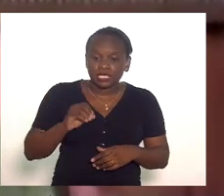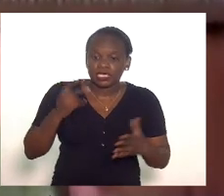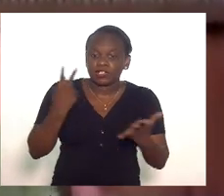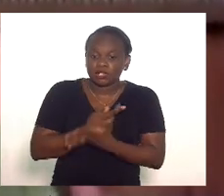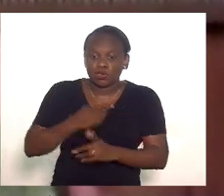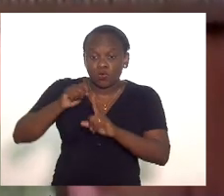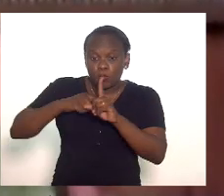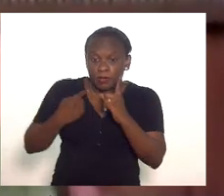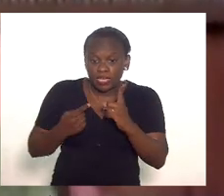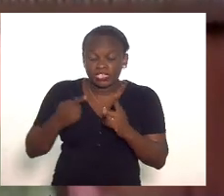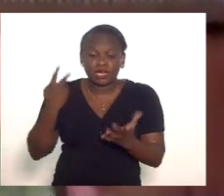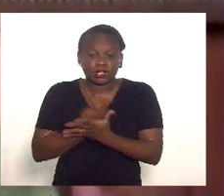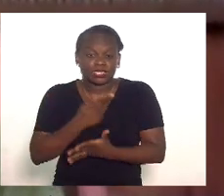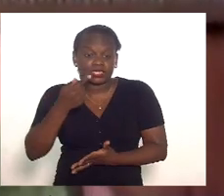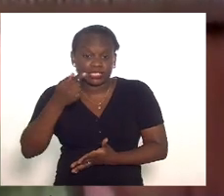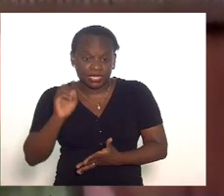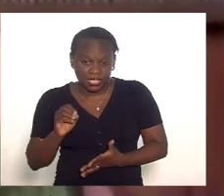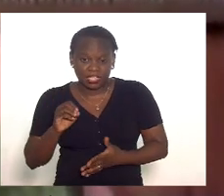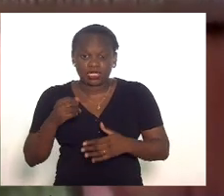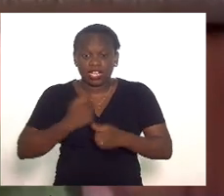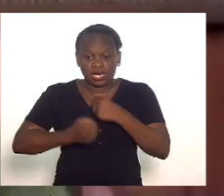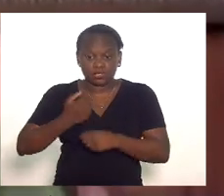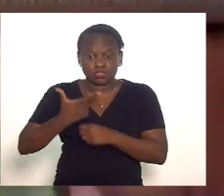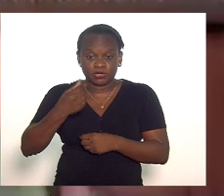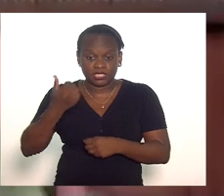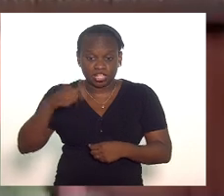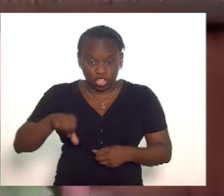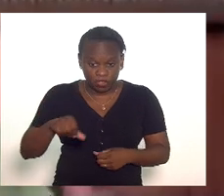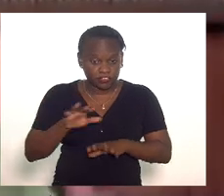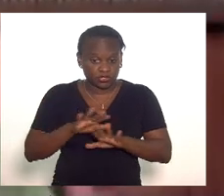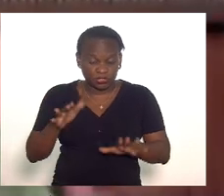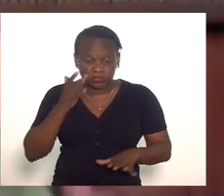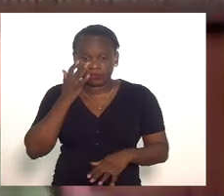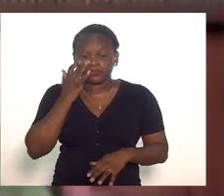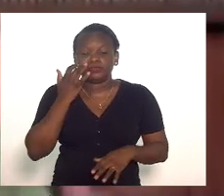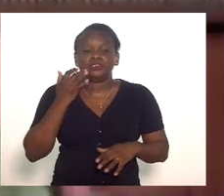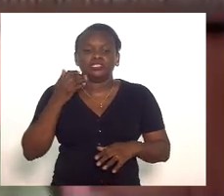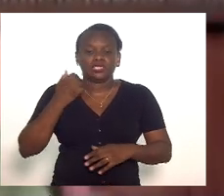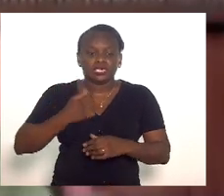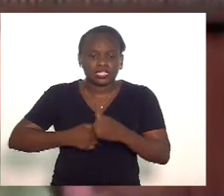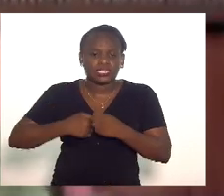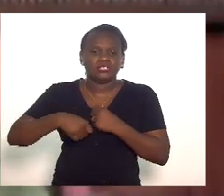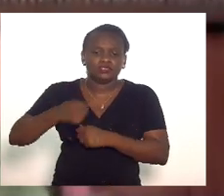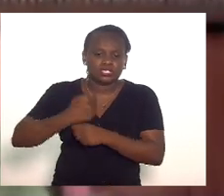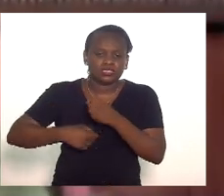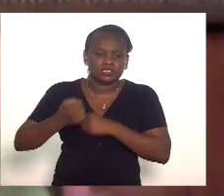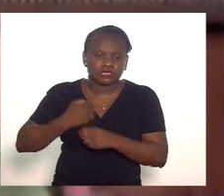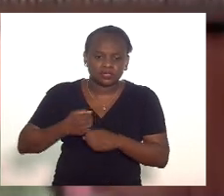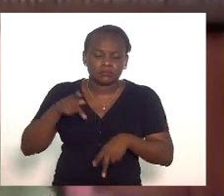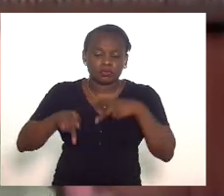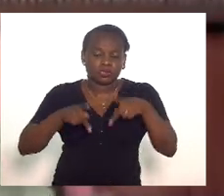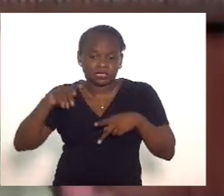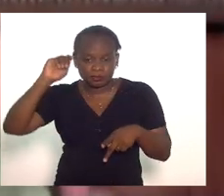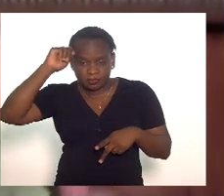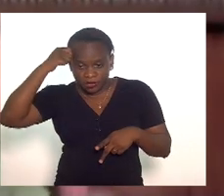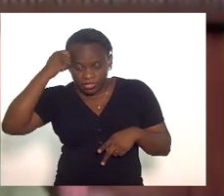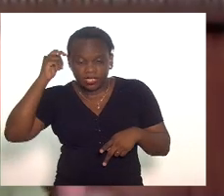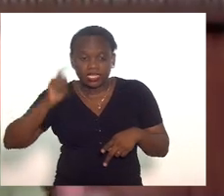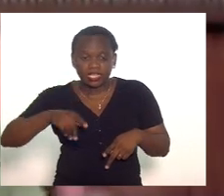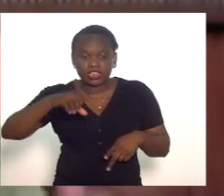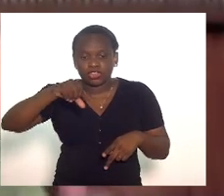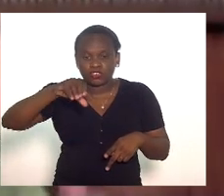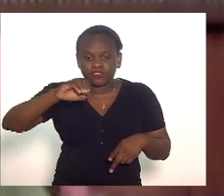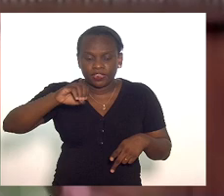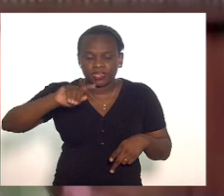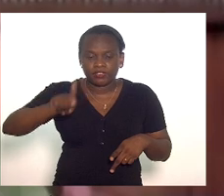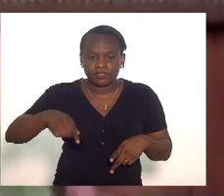mês somente em 2019 veja em ambos os anos a população negra correspondeu a 90